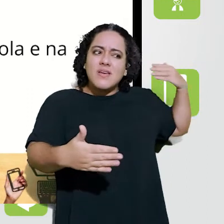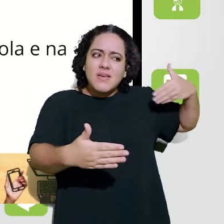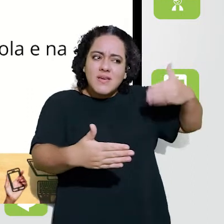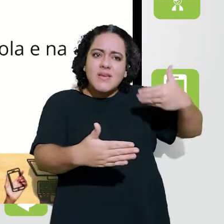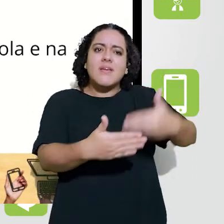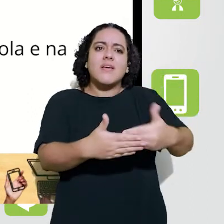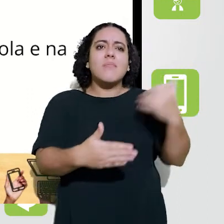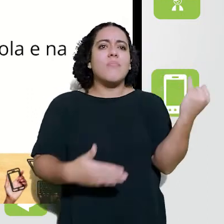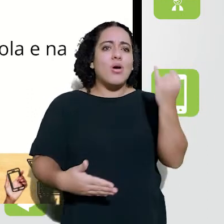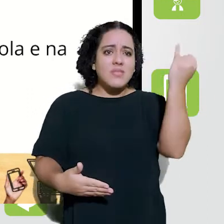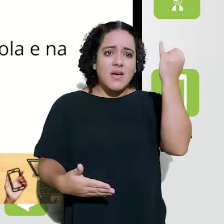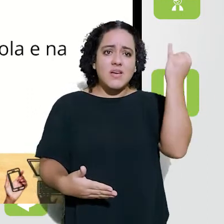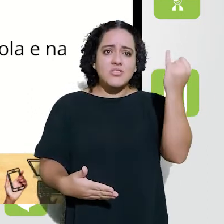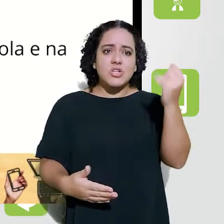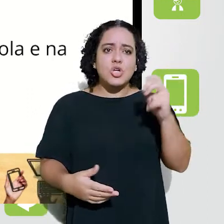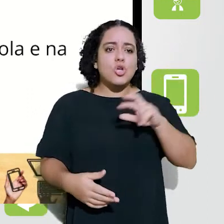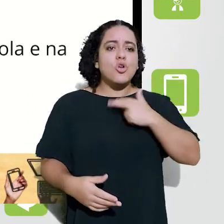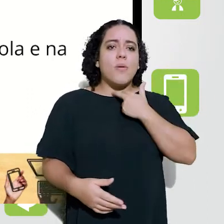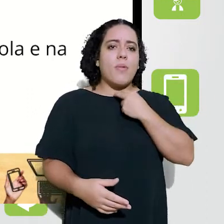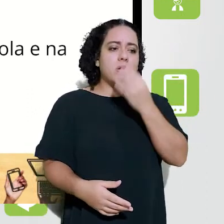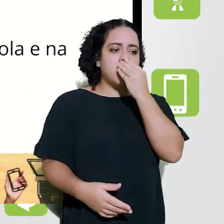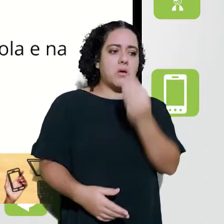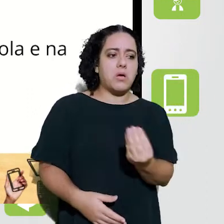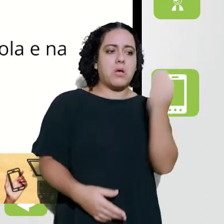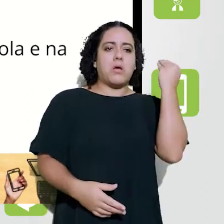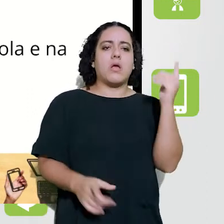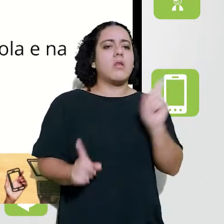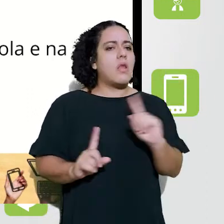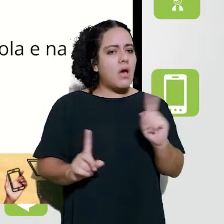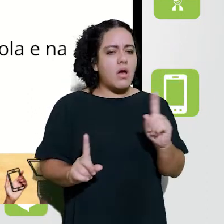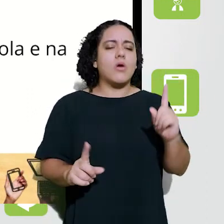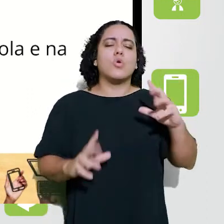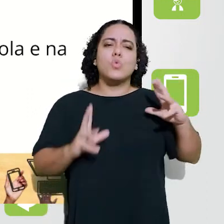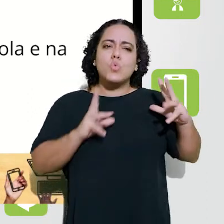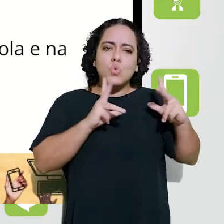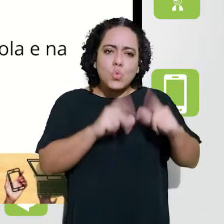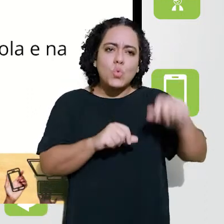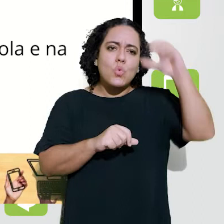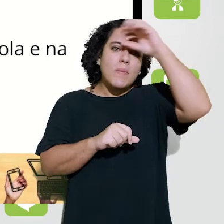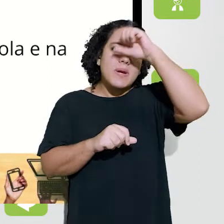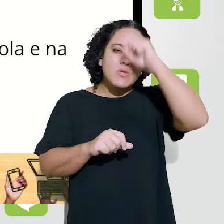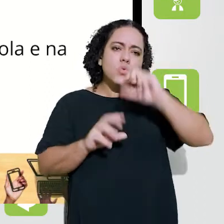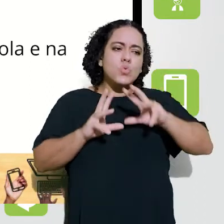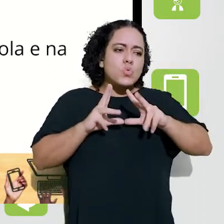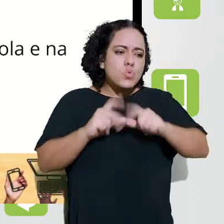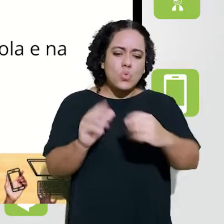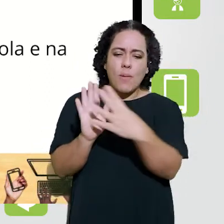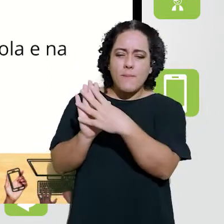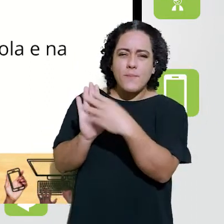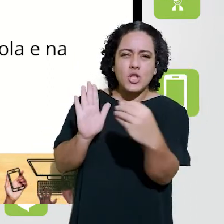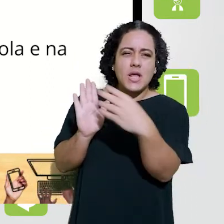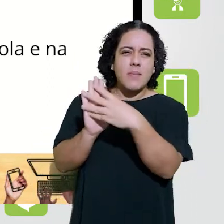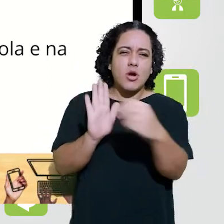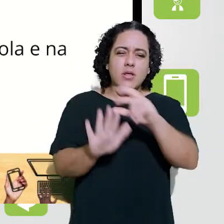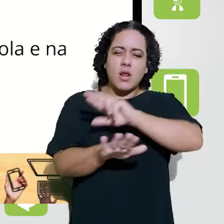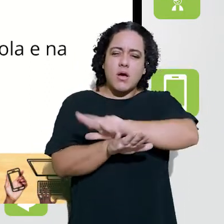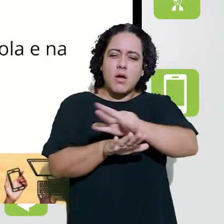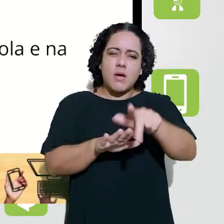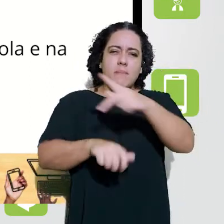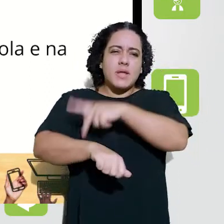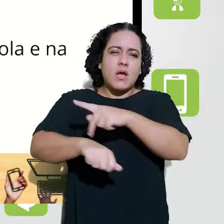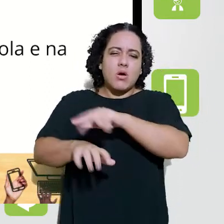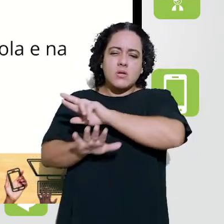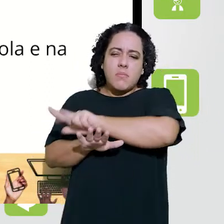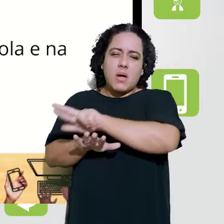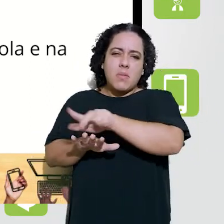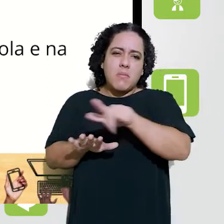movimento de transformação, a gente precisa revisitar os nossos saberes e as nossas práticas. Tudo que a gente aprendeu,